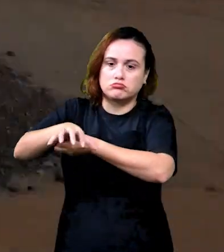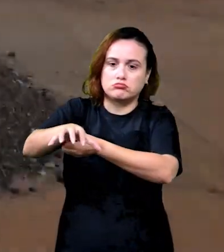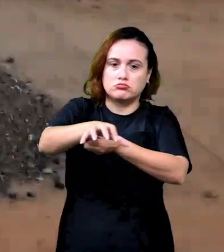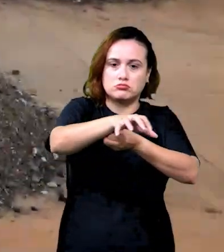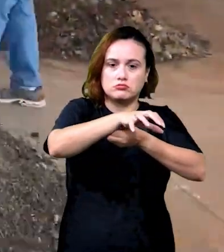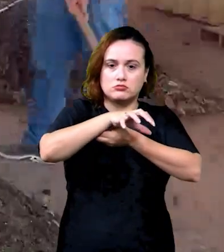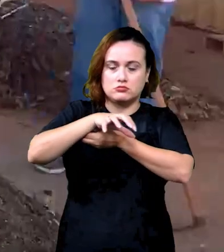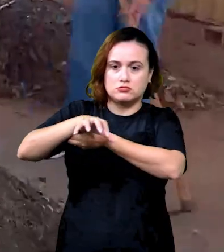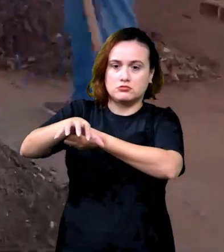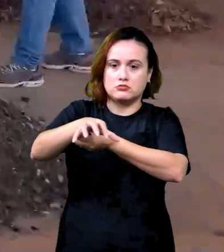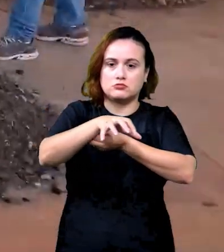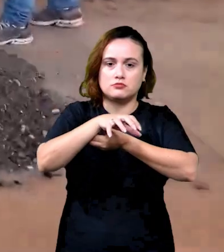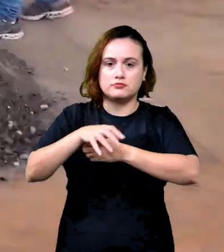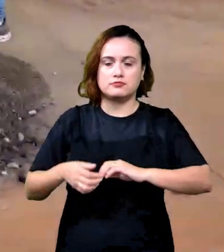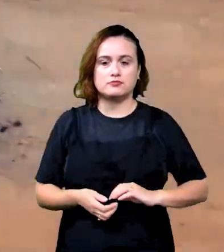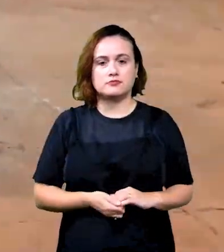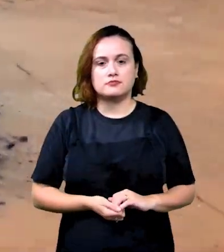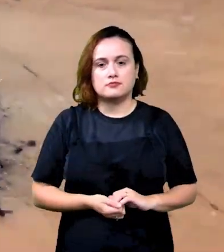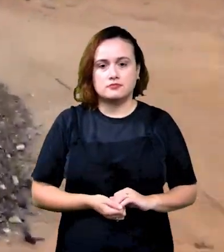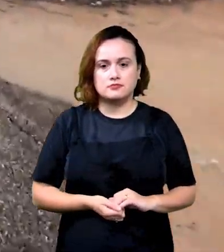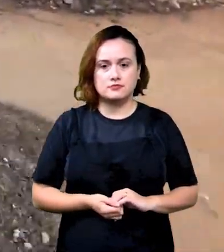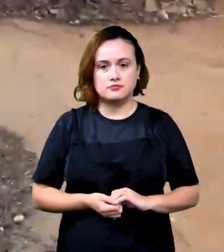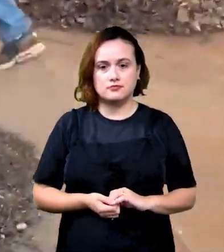Legenda por